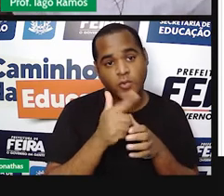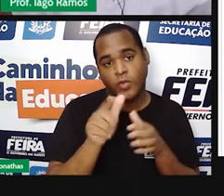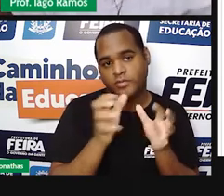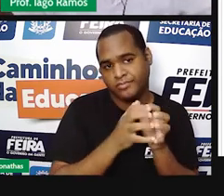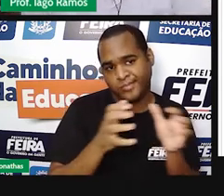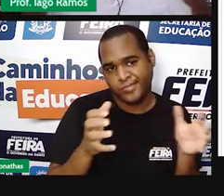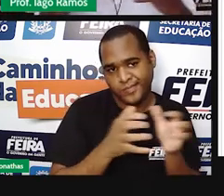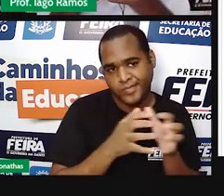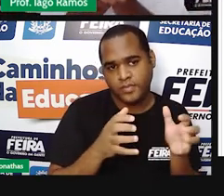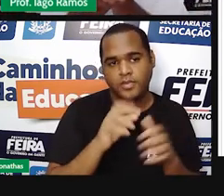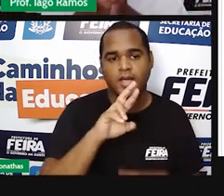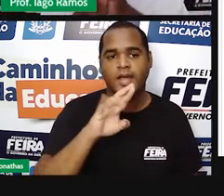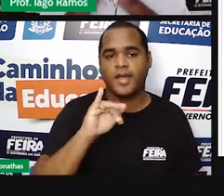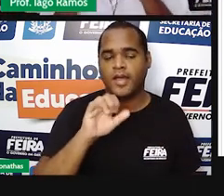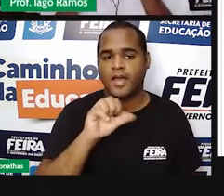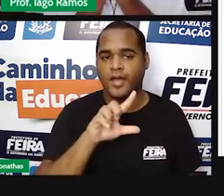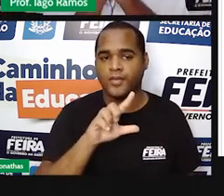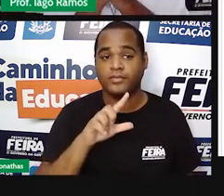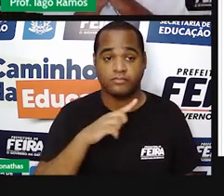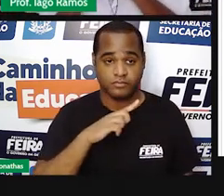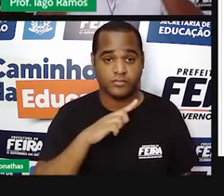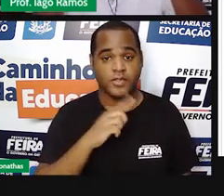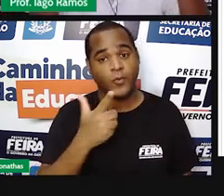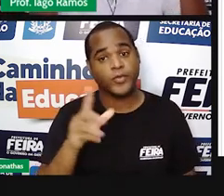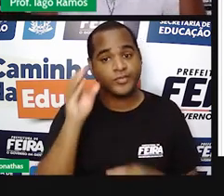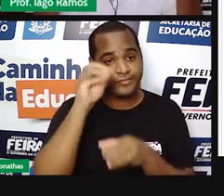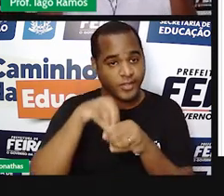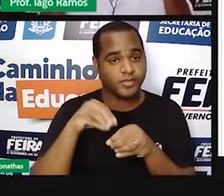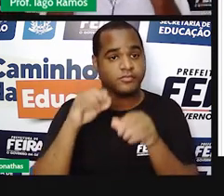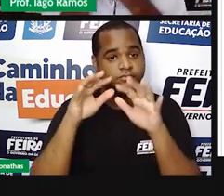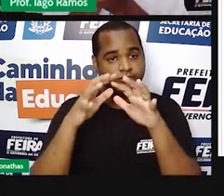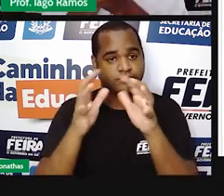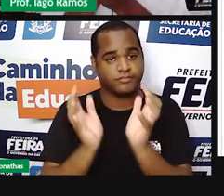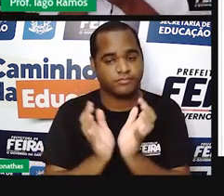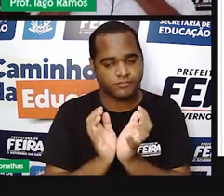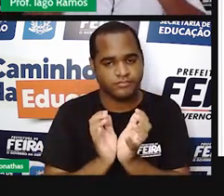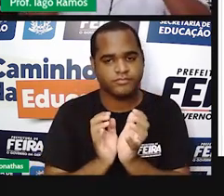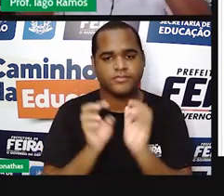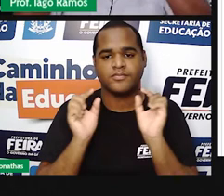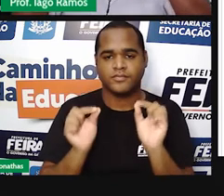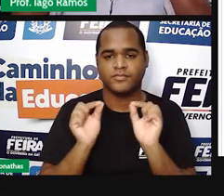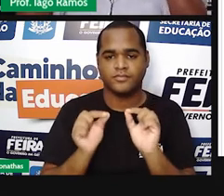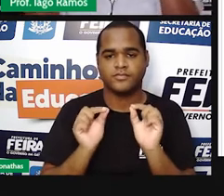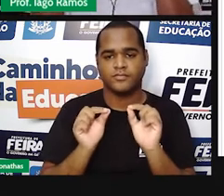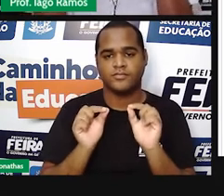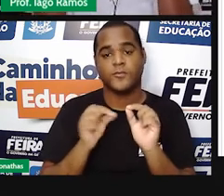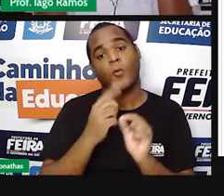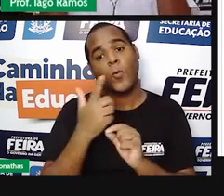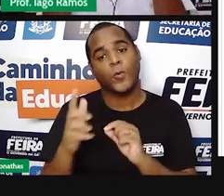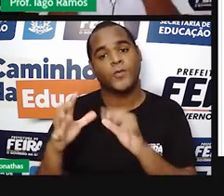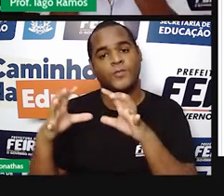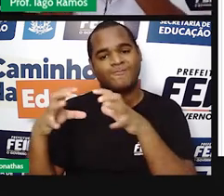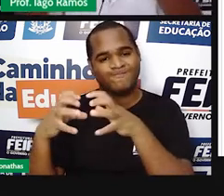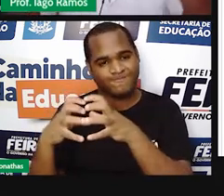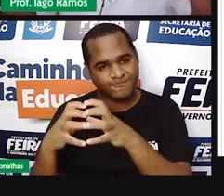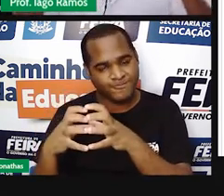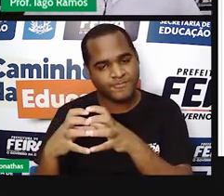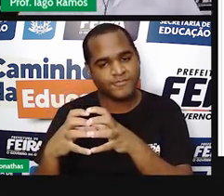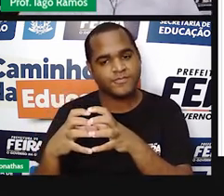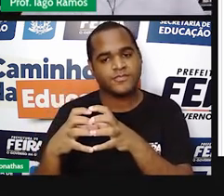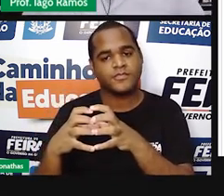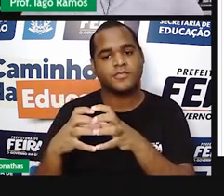que é o conjunto dos números reais e dentro desse conjunto maior dos números reais tem um conjunto lá dentro